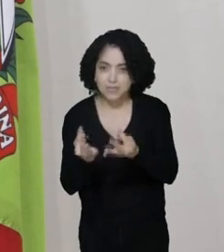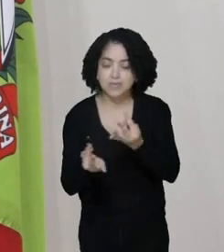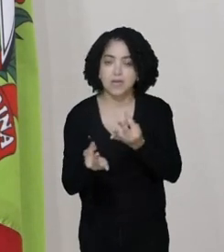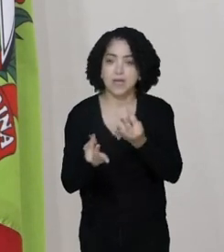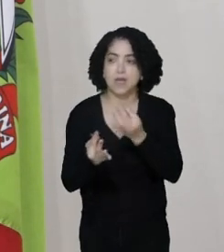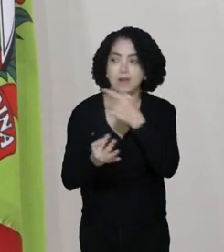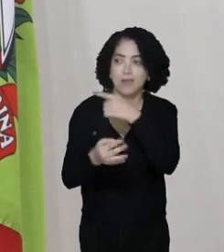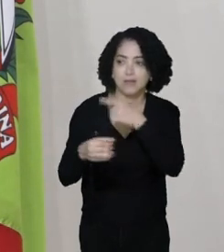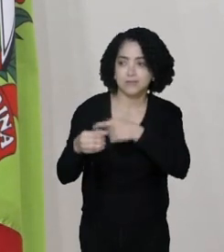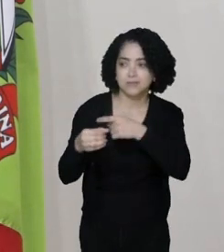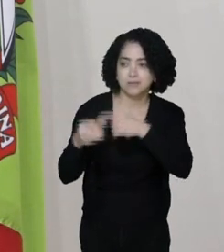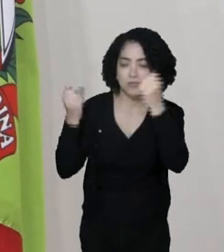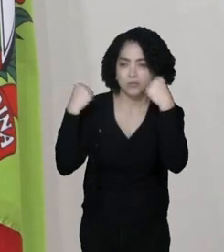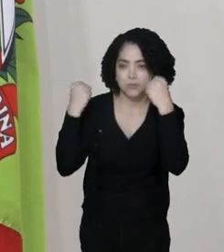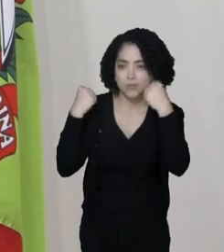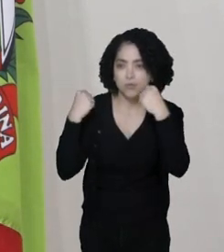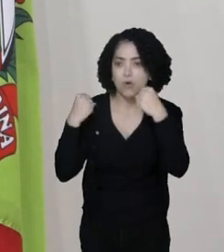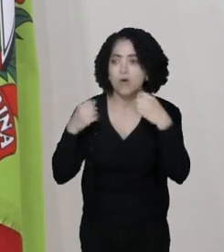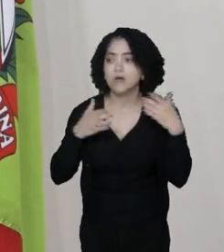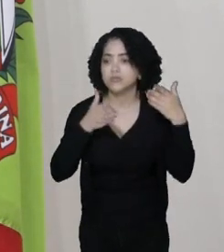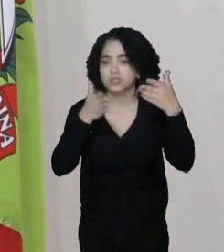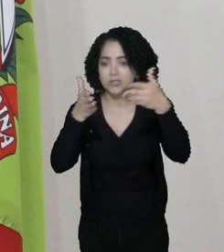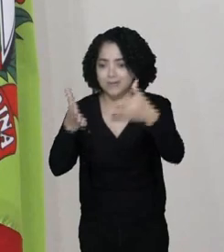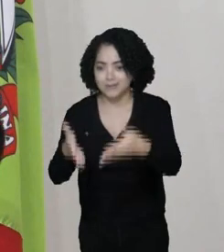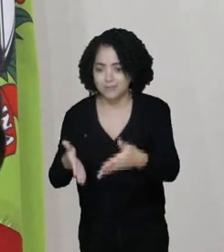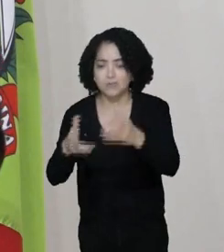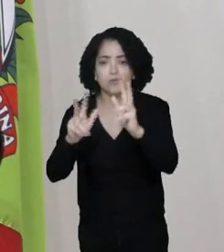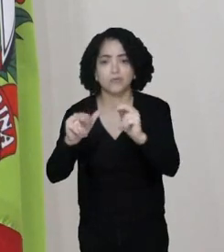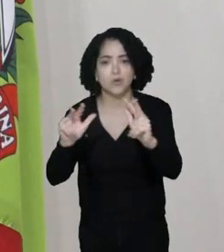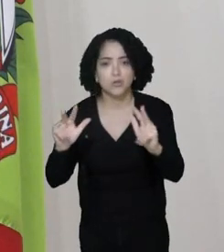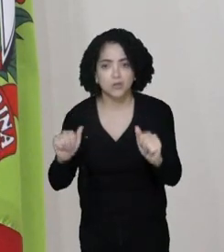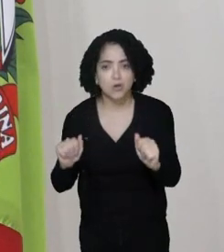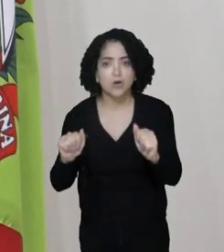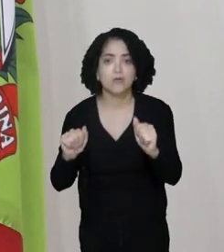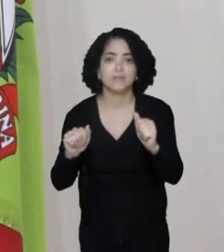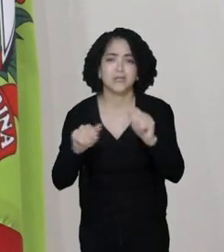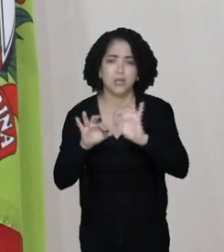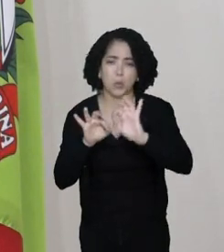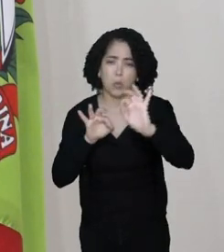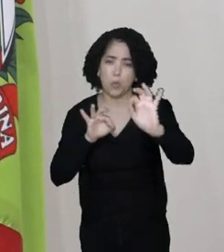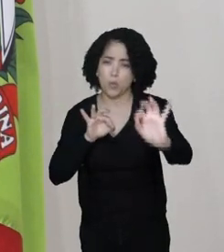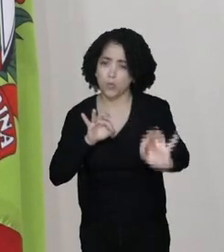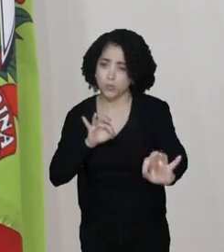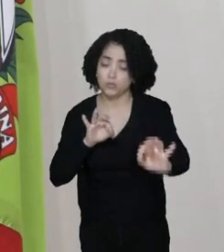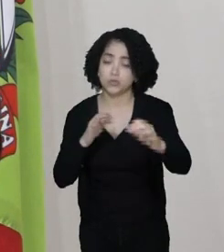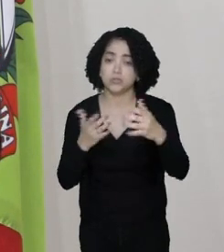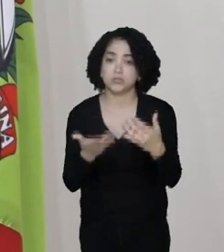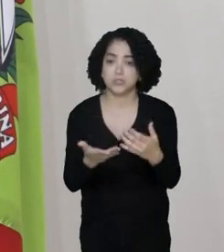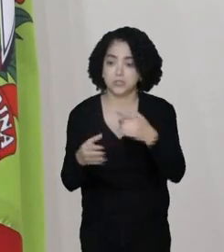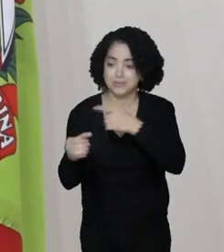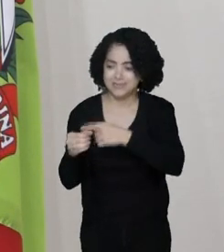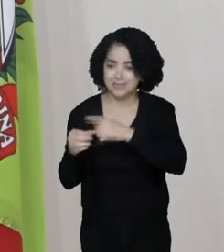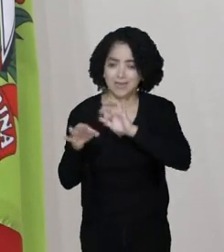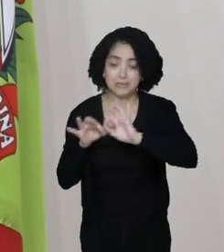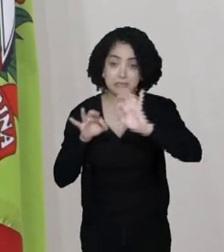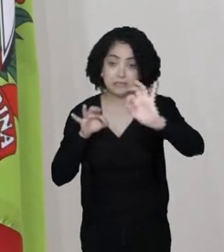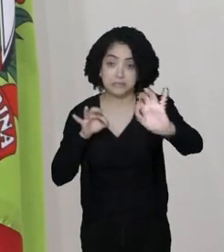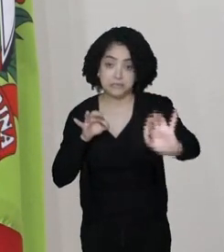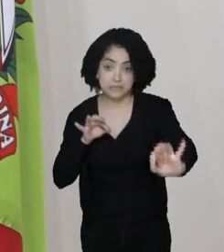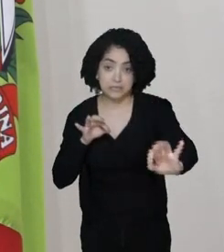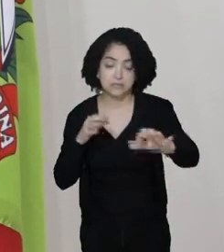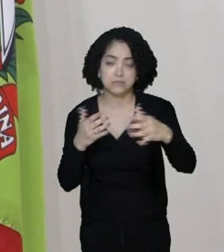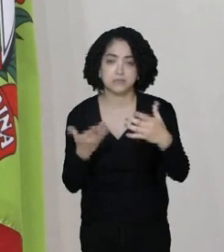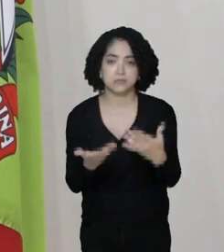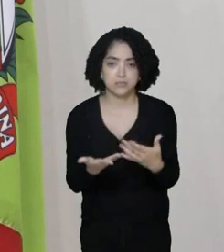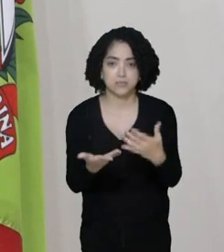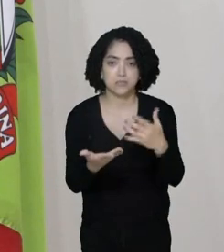Florianópolis. Tirar o sujeito lá de Xanxerê, trazer para Florianópolis. Tirar o sujeito lá de Bela Vista do Todo, trazer para Florianópolis. Tirar o cara lá de